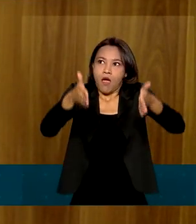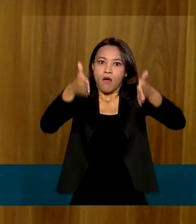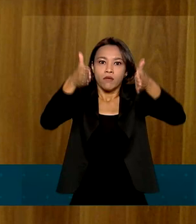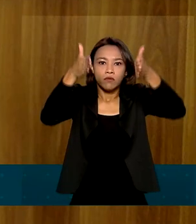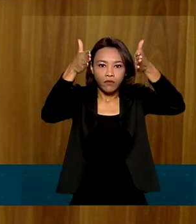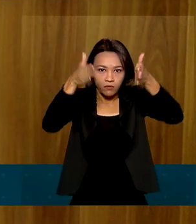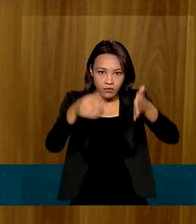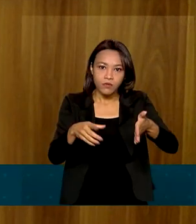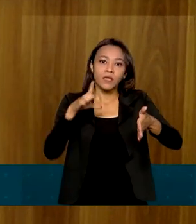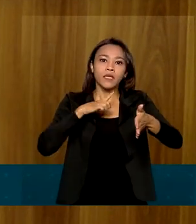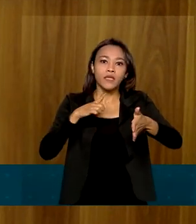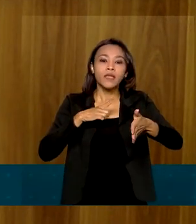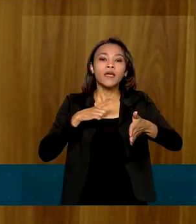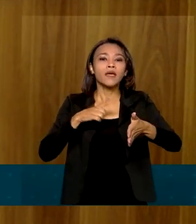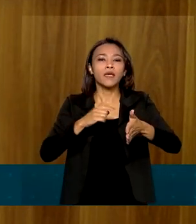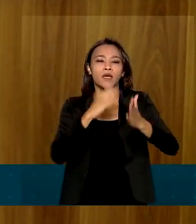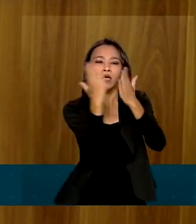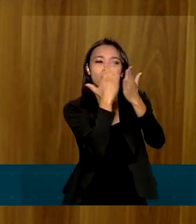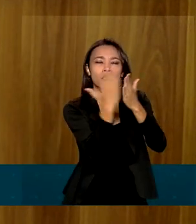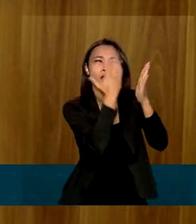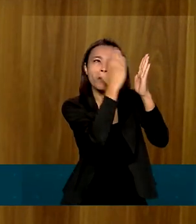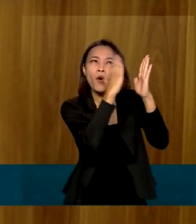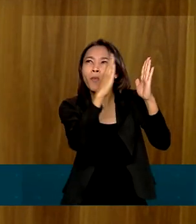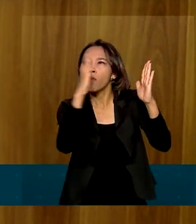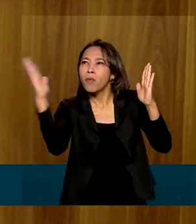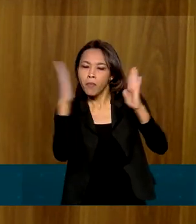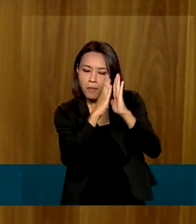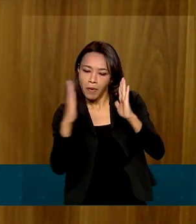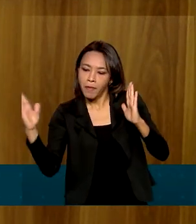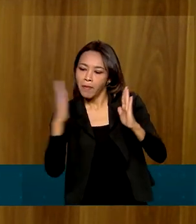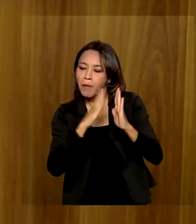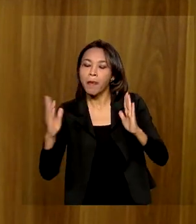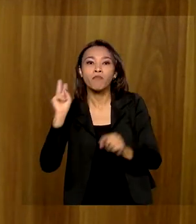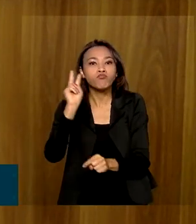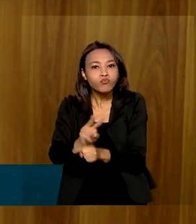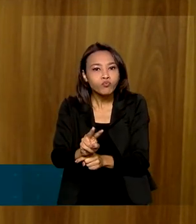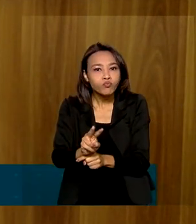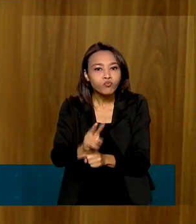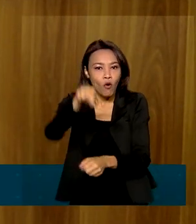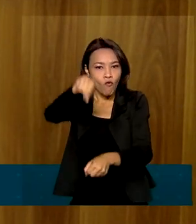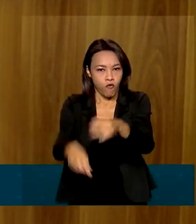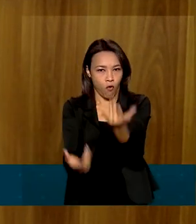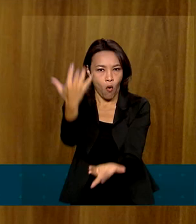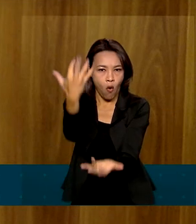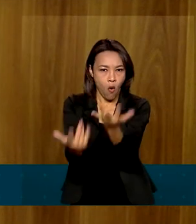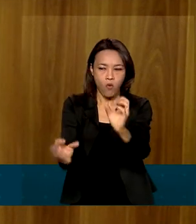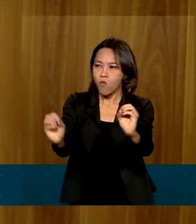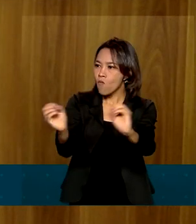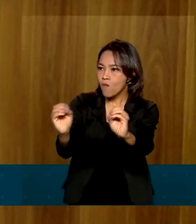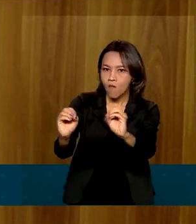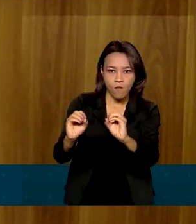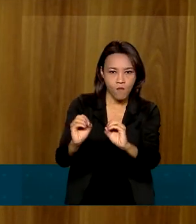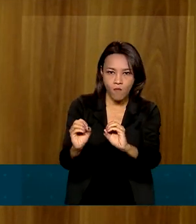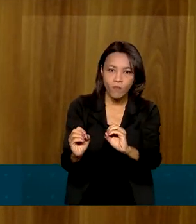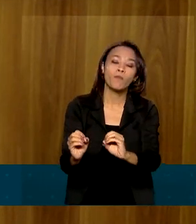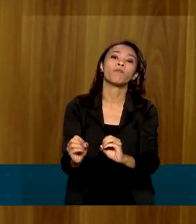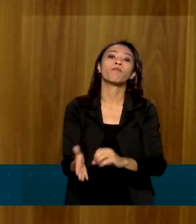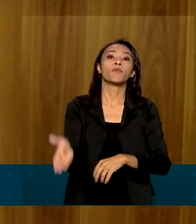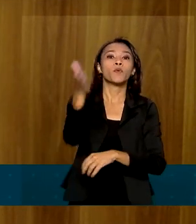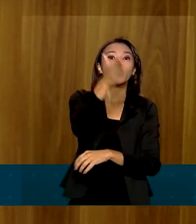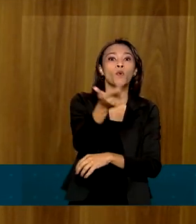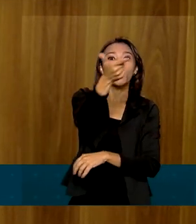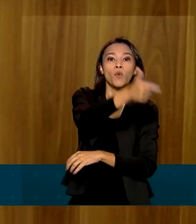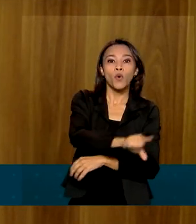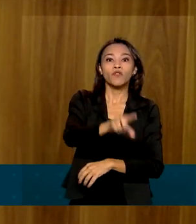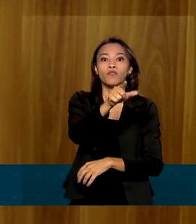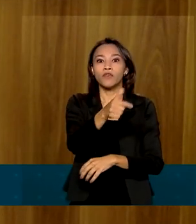acervo de nitrato, com os filmes originais, esse prédio está preservado, não pegou fogo, não teve nenhum problema com o prédio. O prédio que pegou